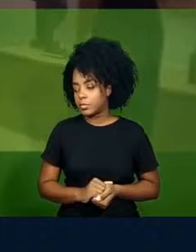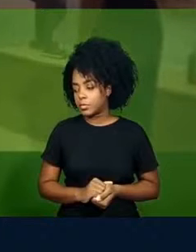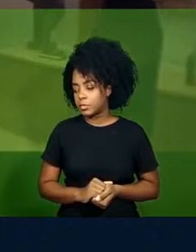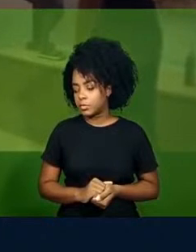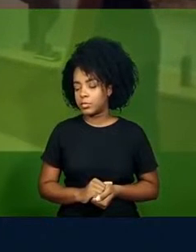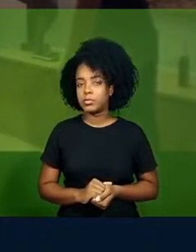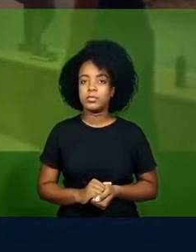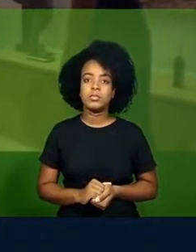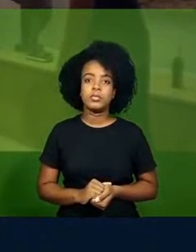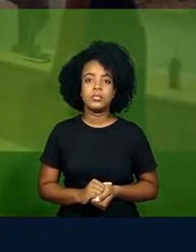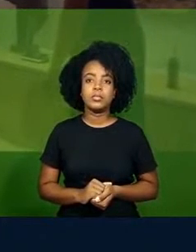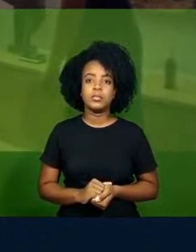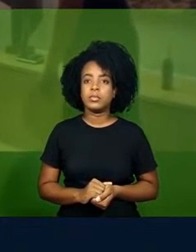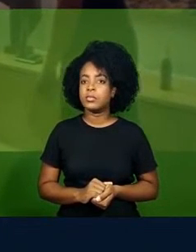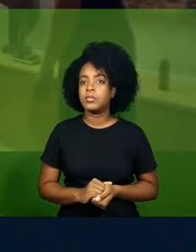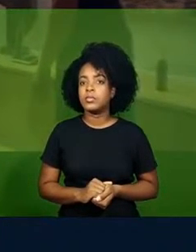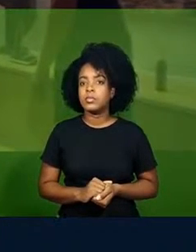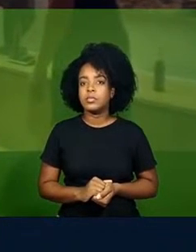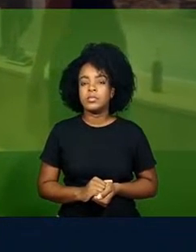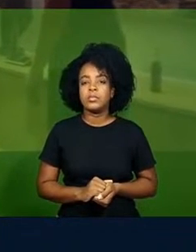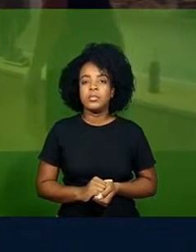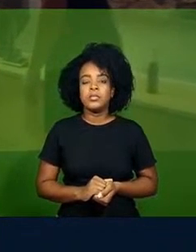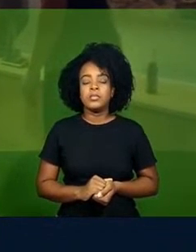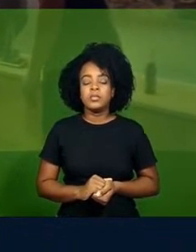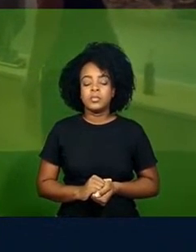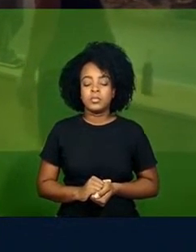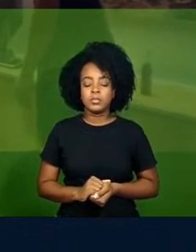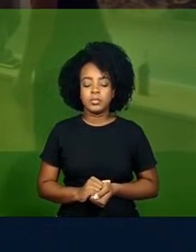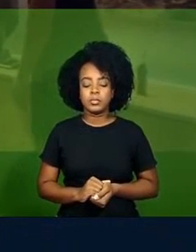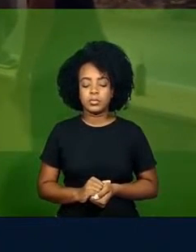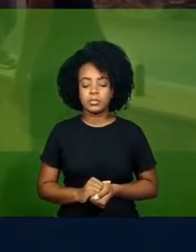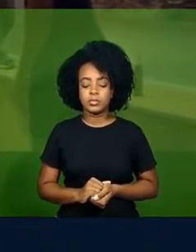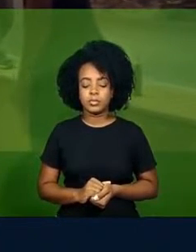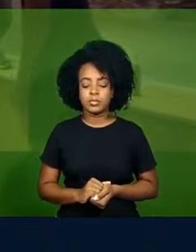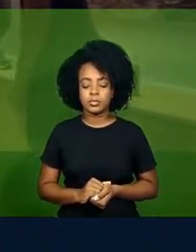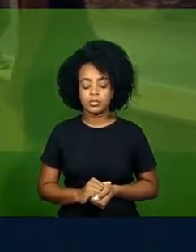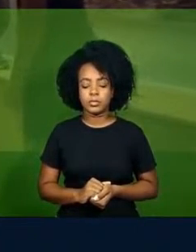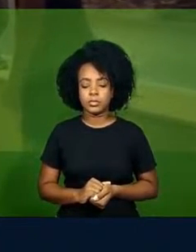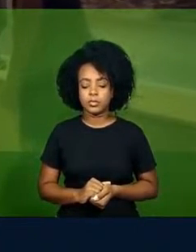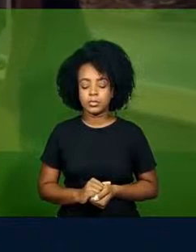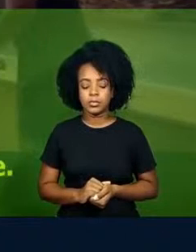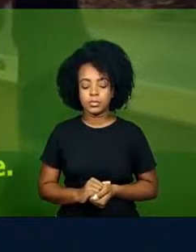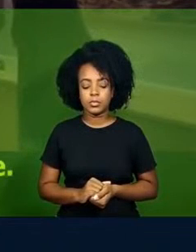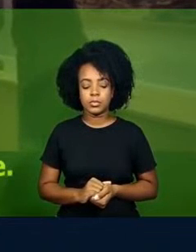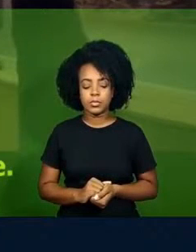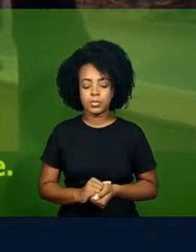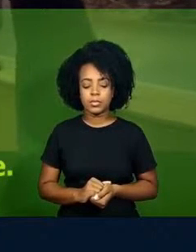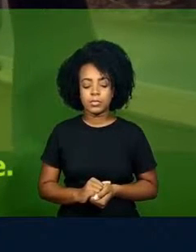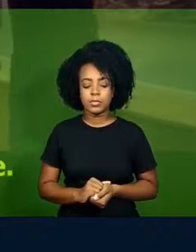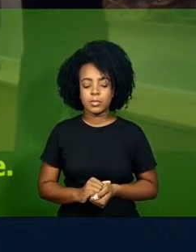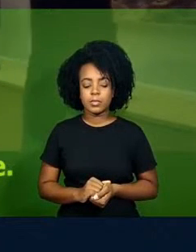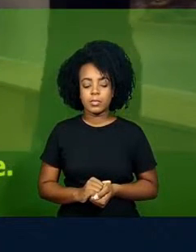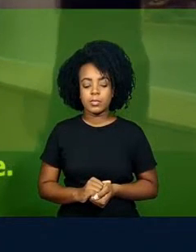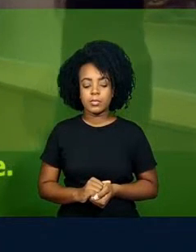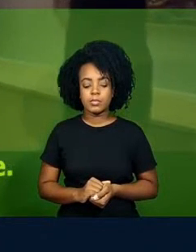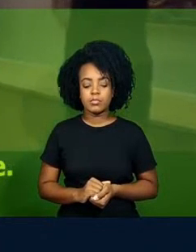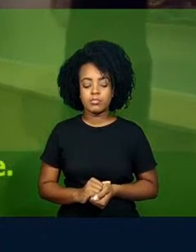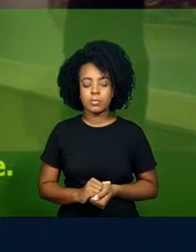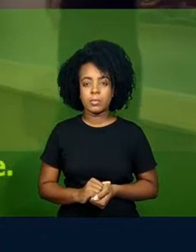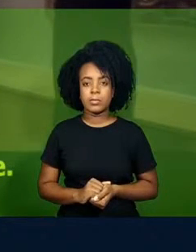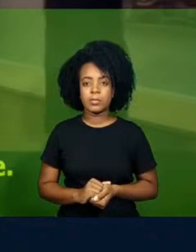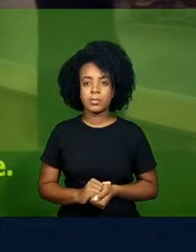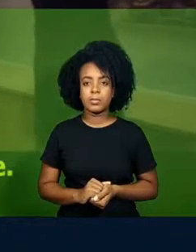Você conhece esse cara, certo? Jackson Pollock. Jackson Pollock, que é, o pintor pintor. Ok, ele deixou sua mente ir feita